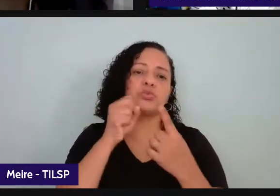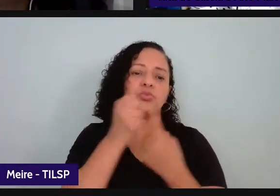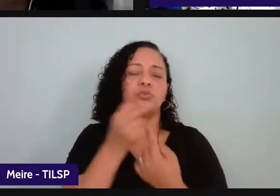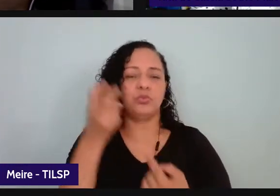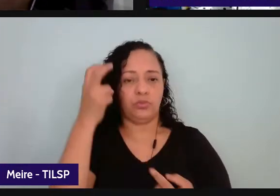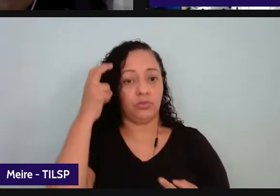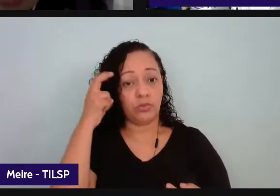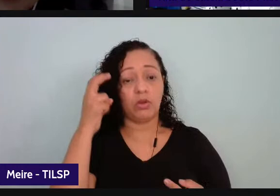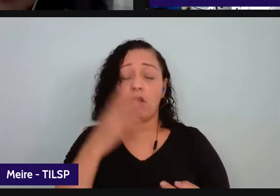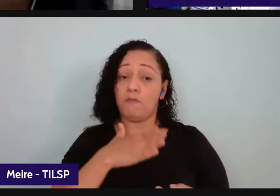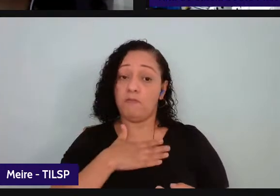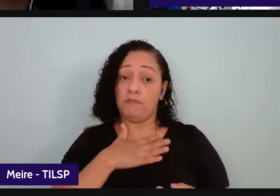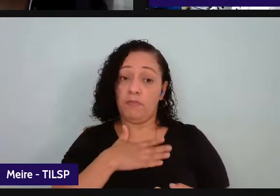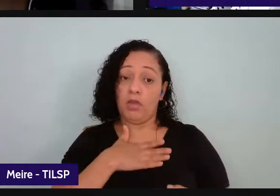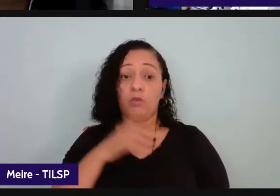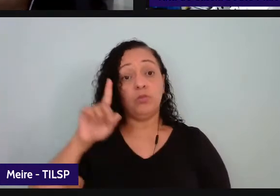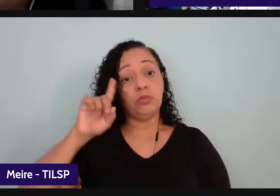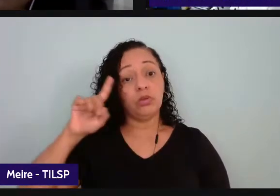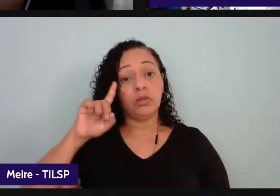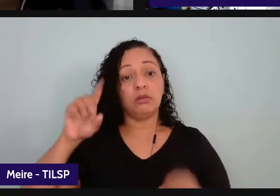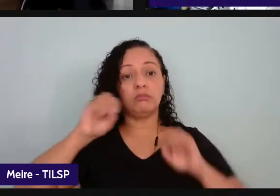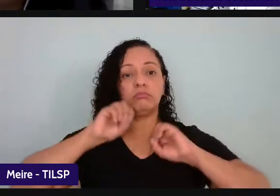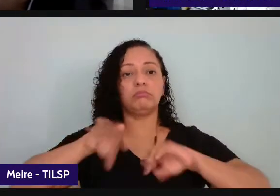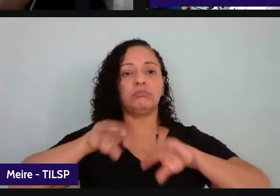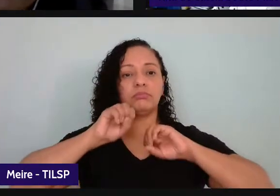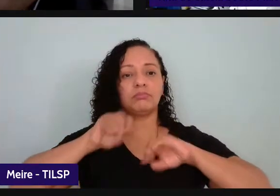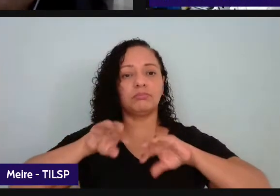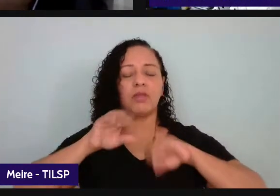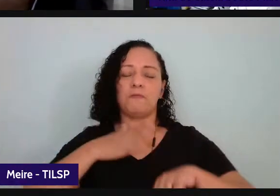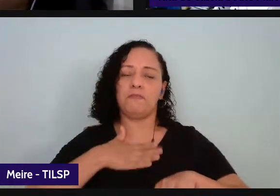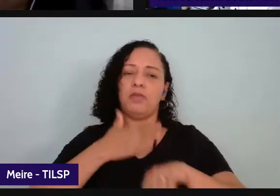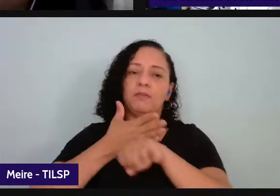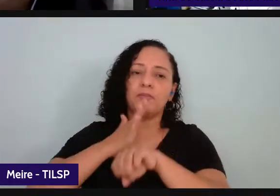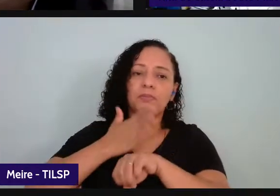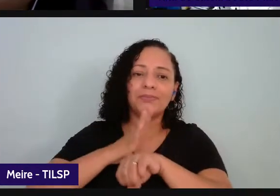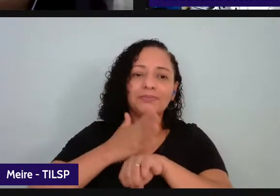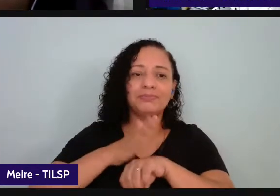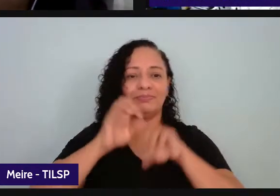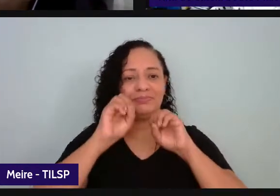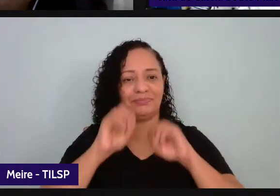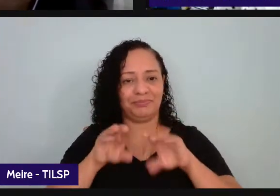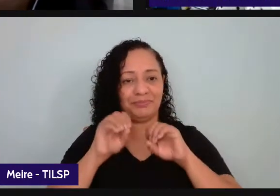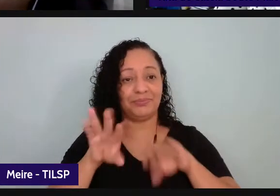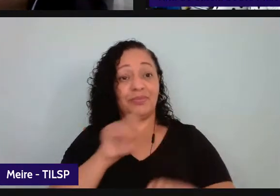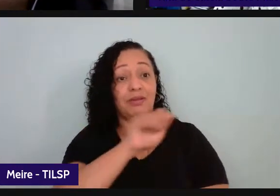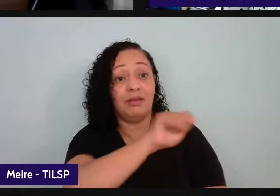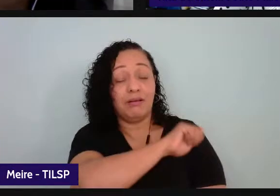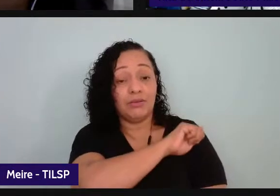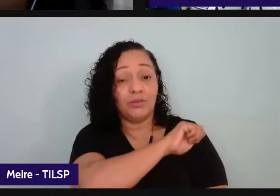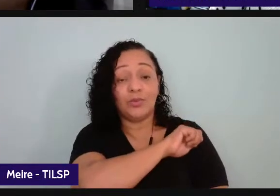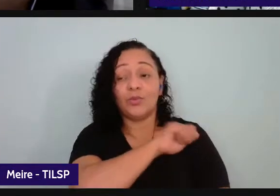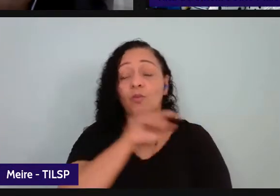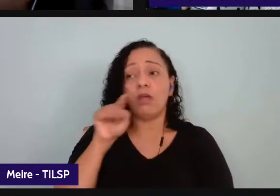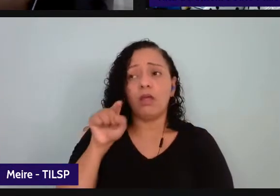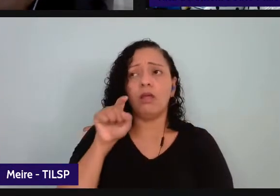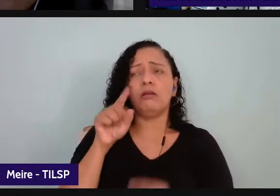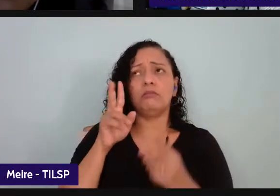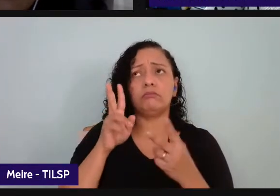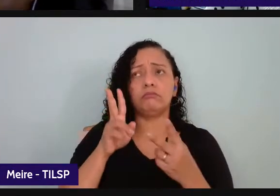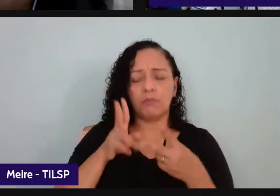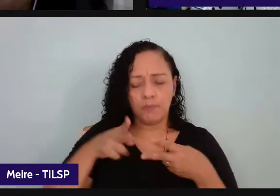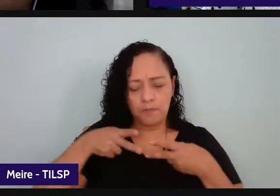na minha prática docente para que esse estudante ele também se reconheça como tal